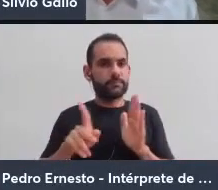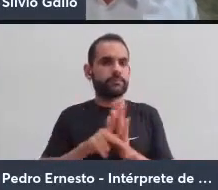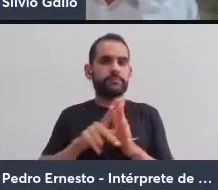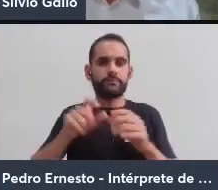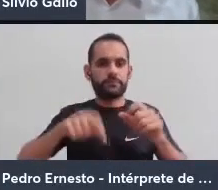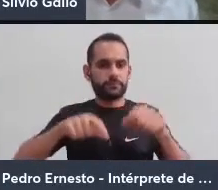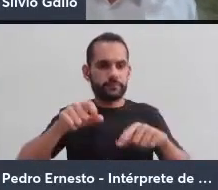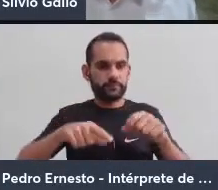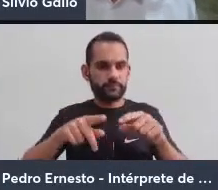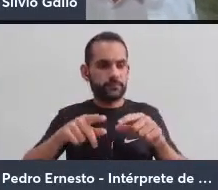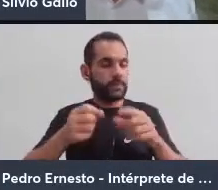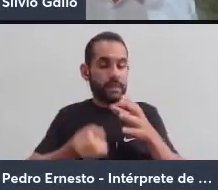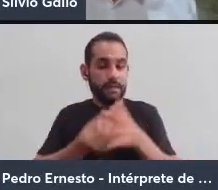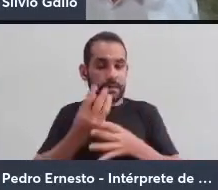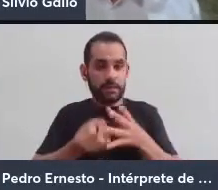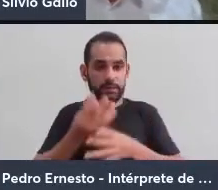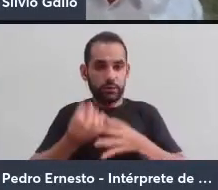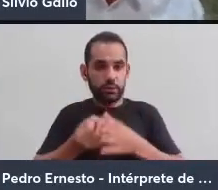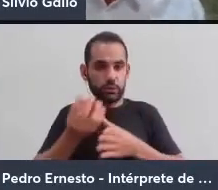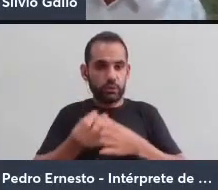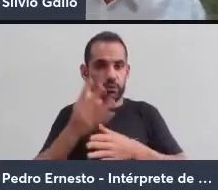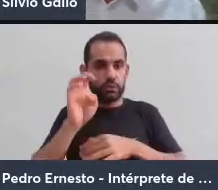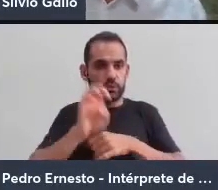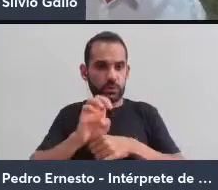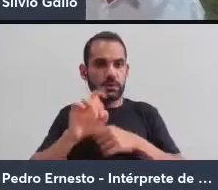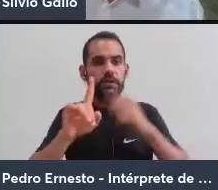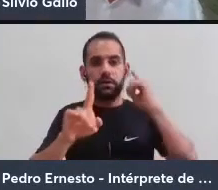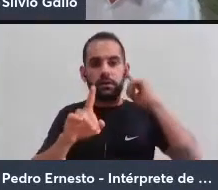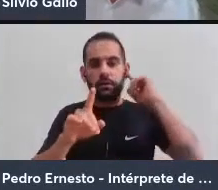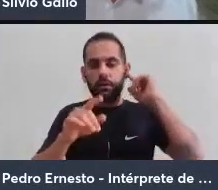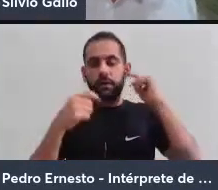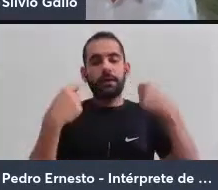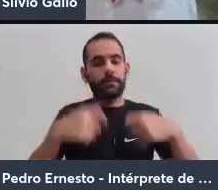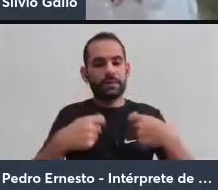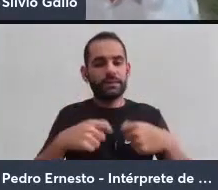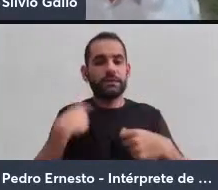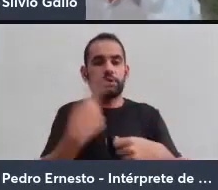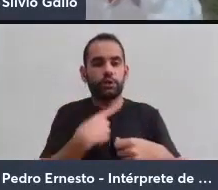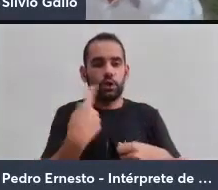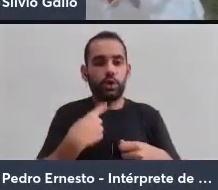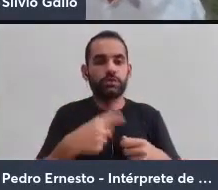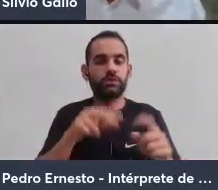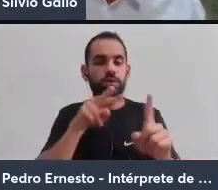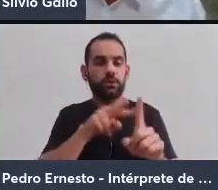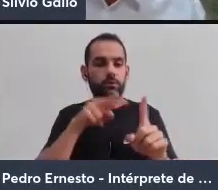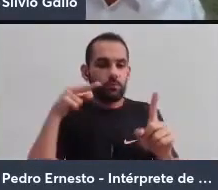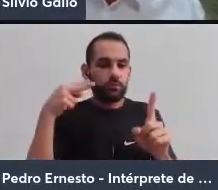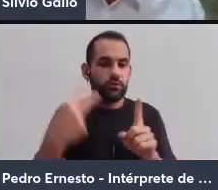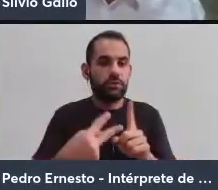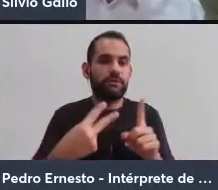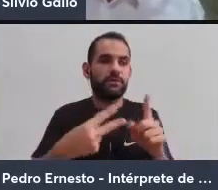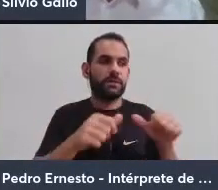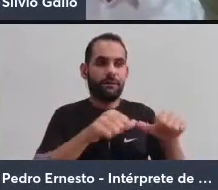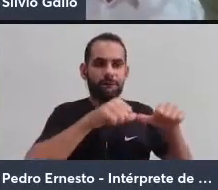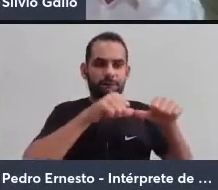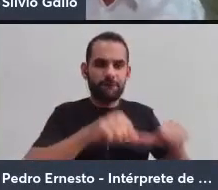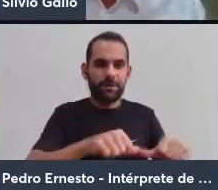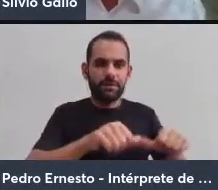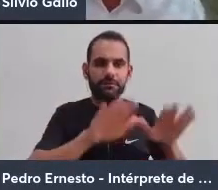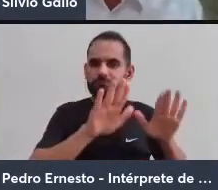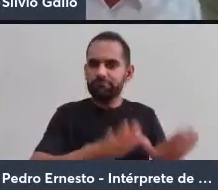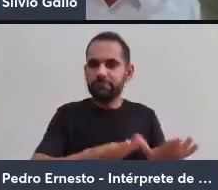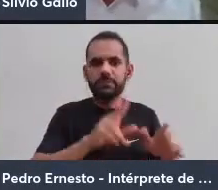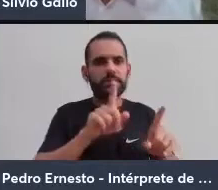do Estado, é um elemento, então, que vai demandar de nós essa perspectiva da fixidez e do